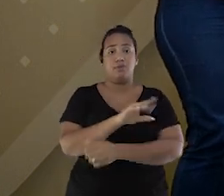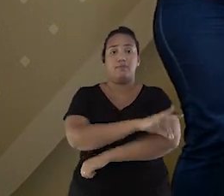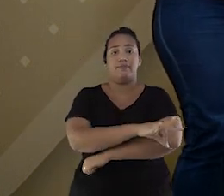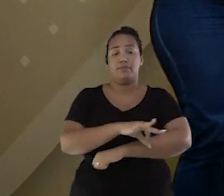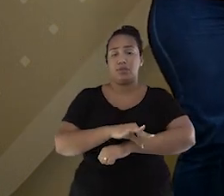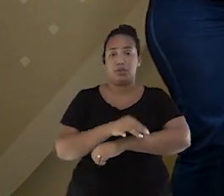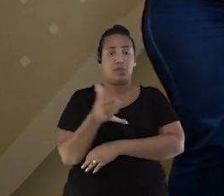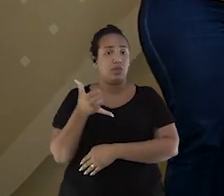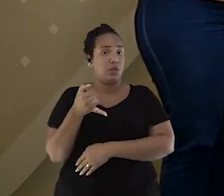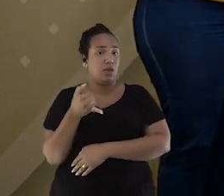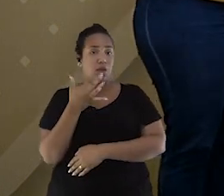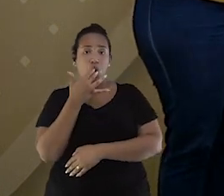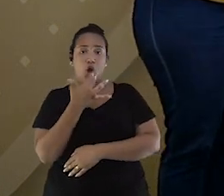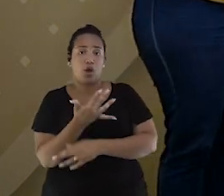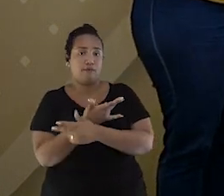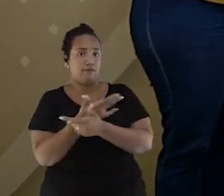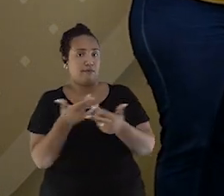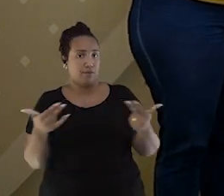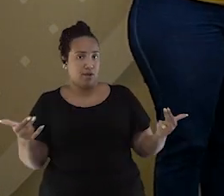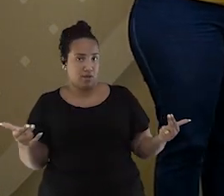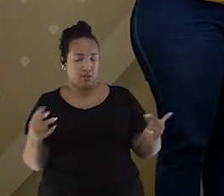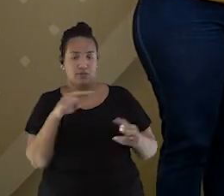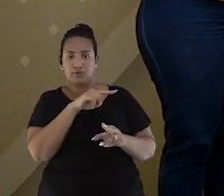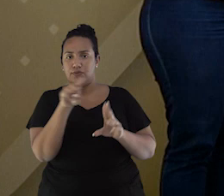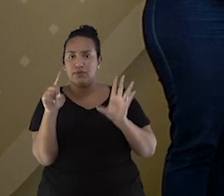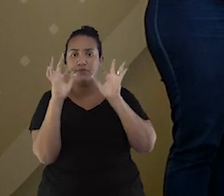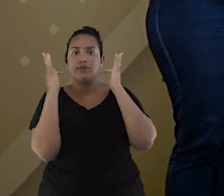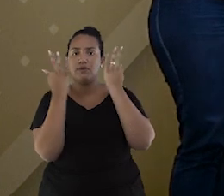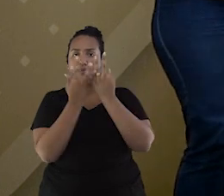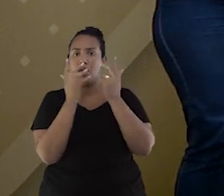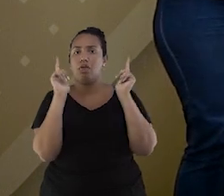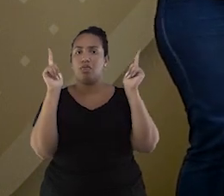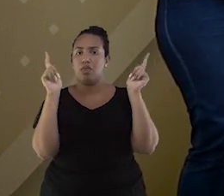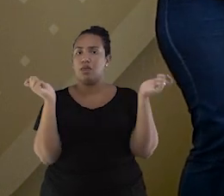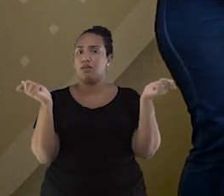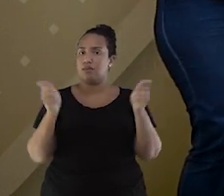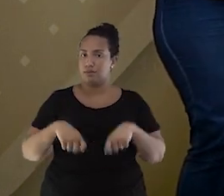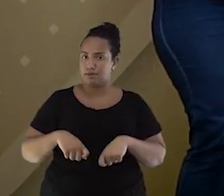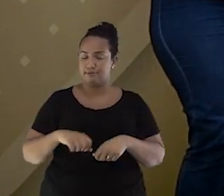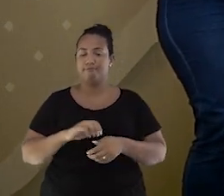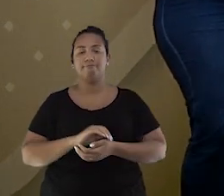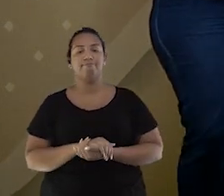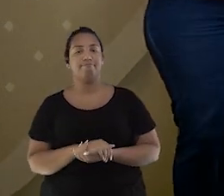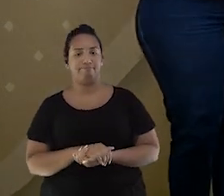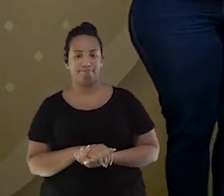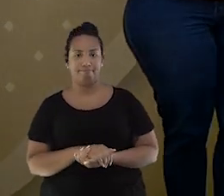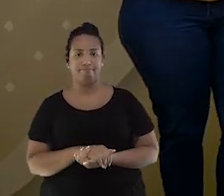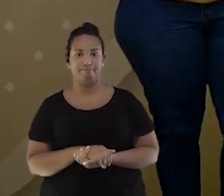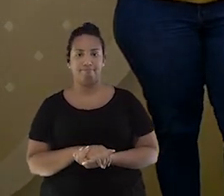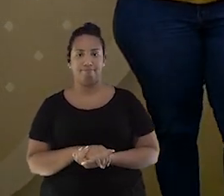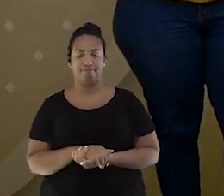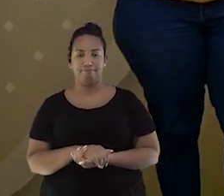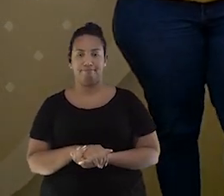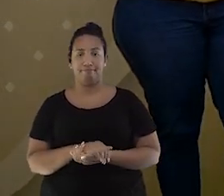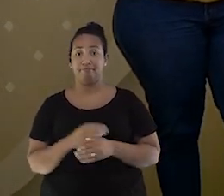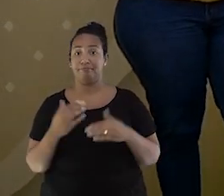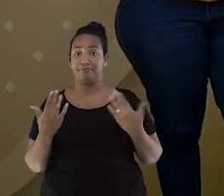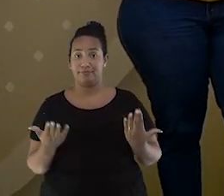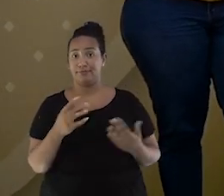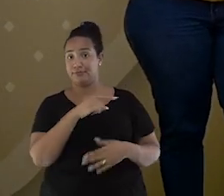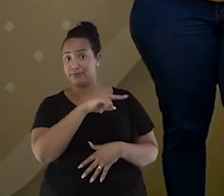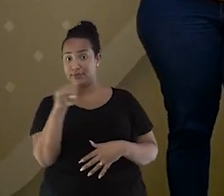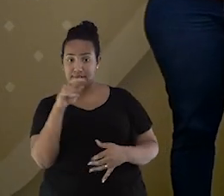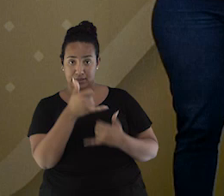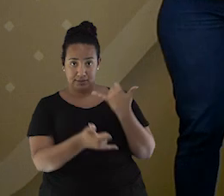canetinha, lápis de cor e se divertir muito com a sua família. Vai ser super legal. E aí, você gostou de